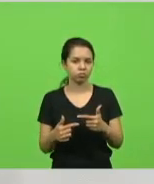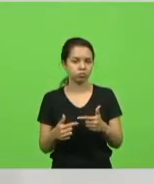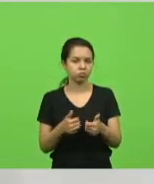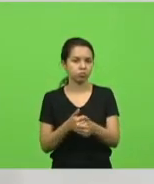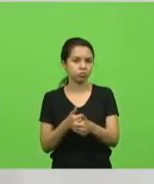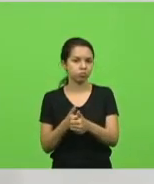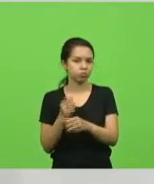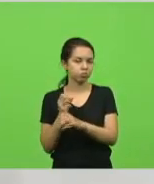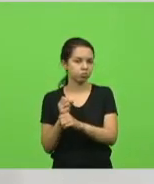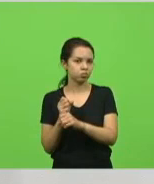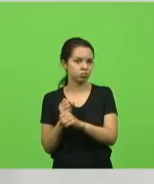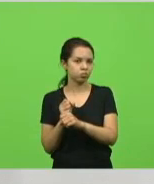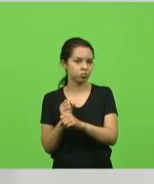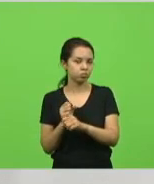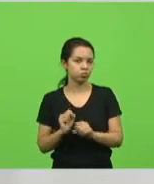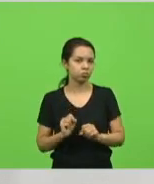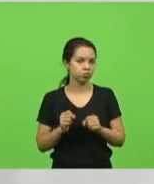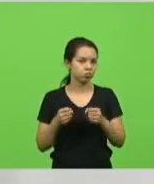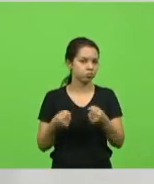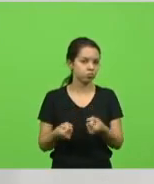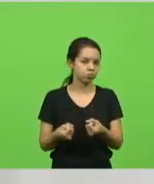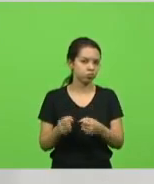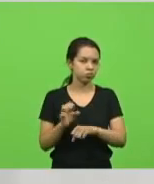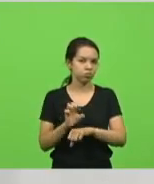Pública do Estado, Defensoria Pública da União,